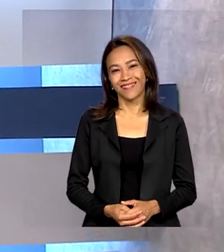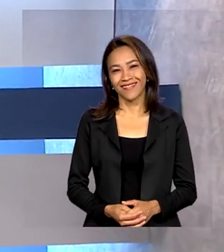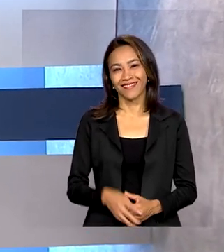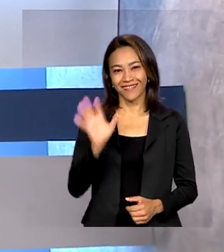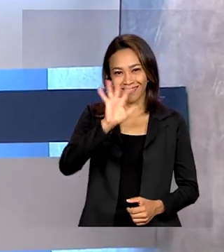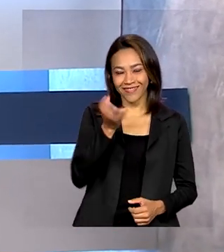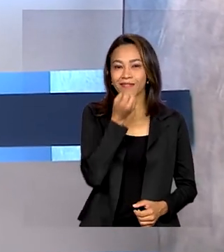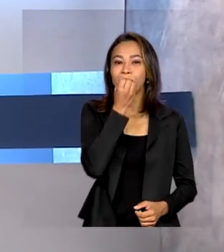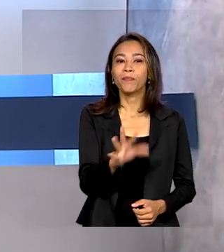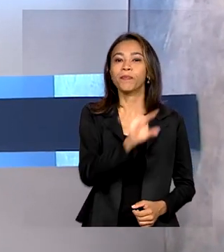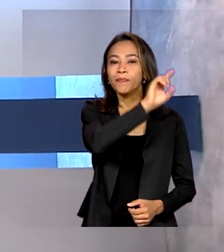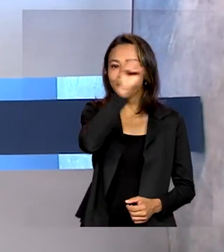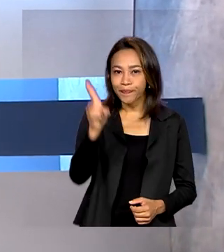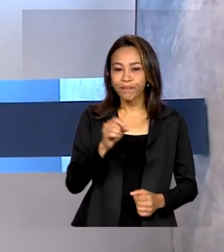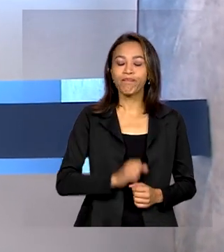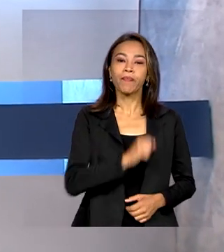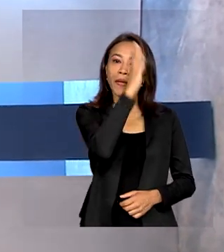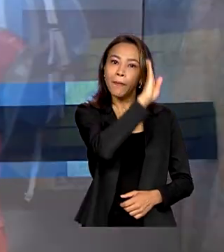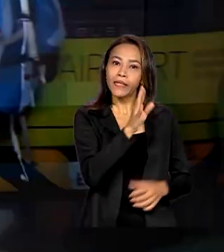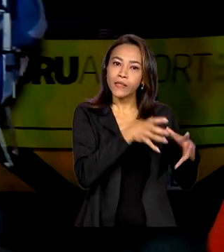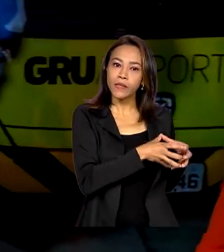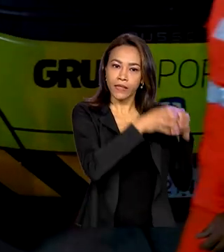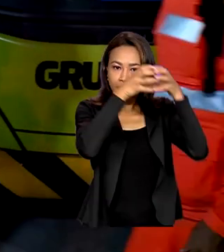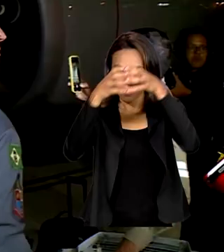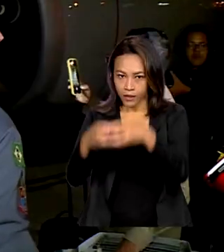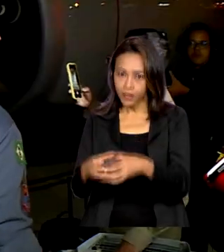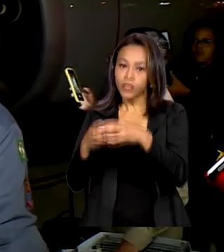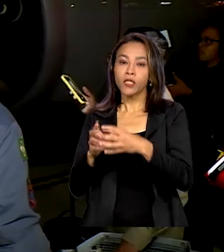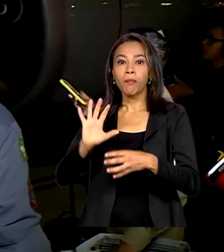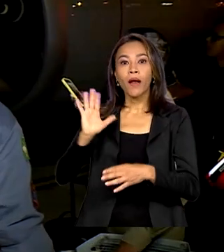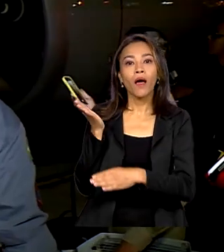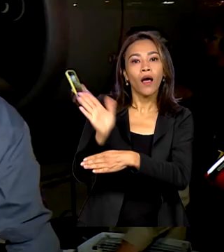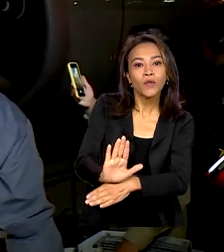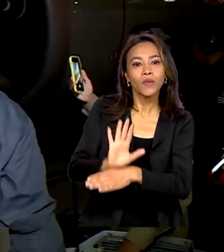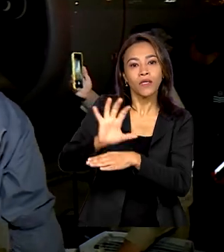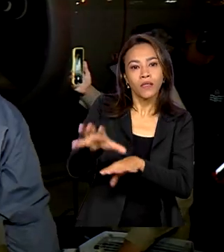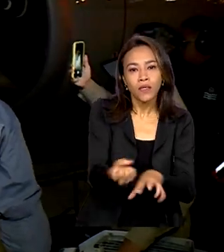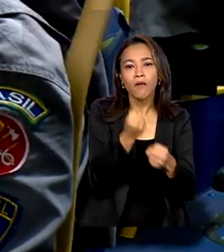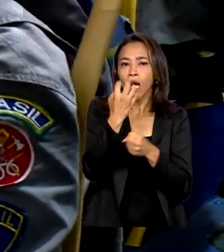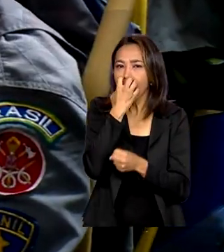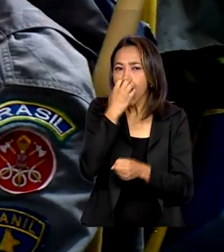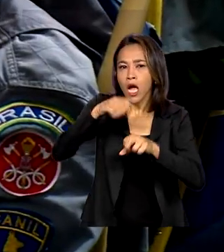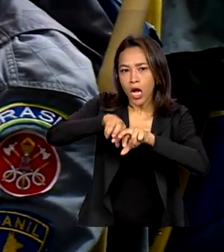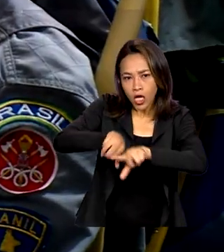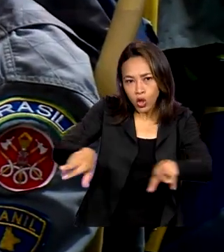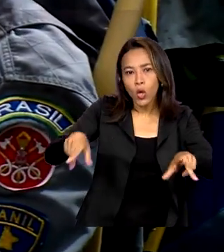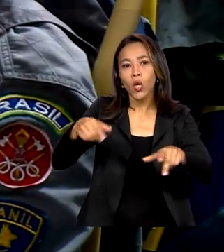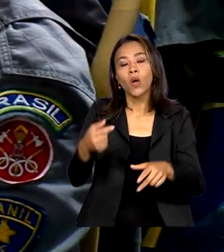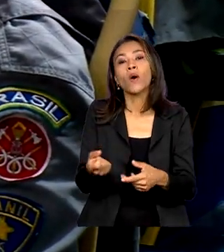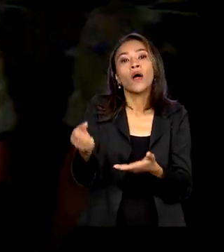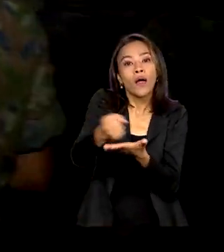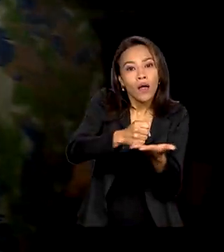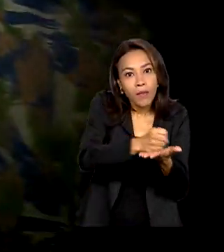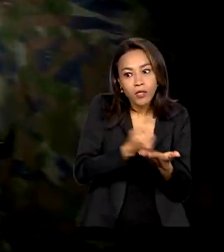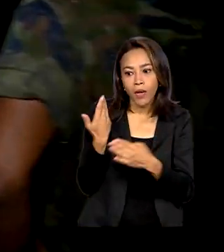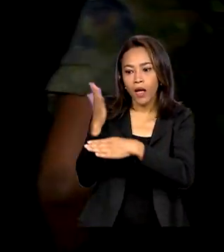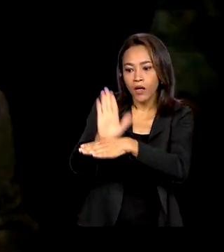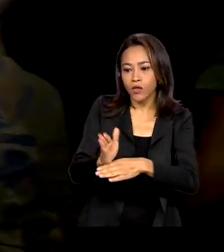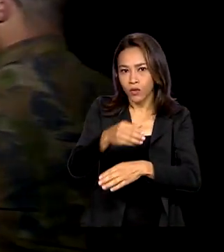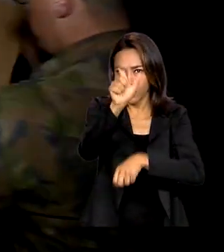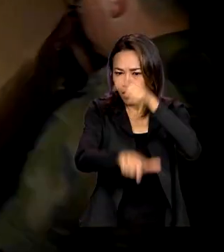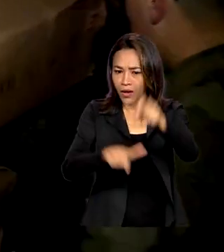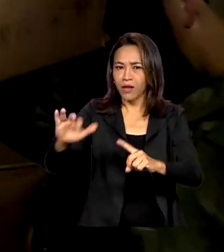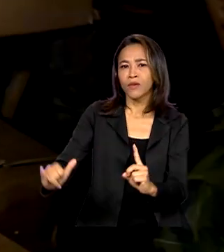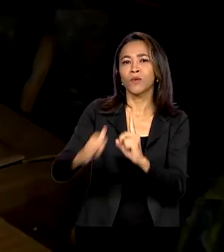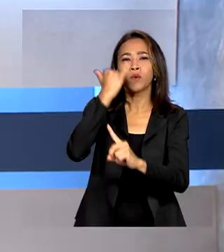Olá, bom dia! Brasil envia equipes de resgate e salvamento, cães farejadores e medicamentos para ajudar as vítimas do